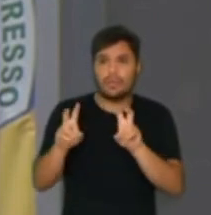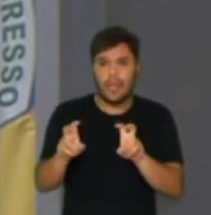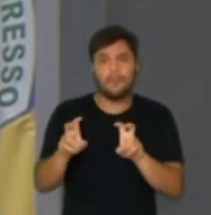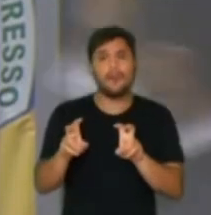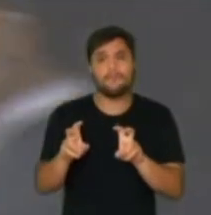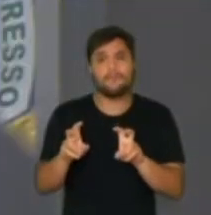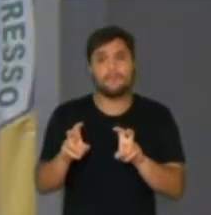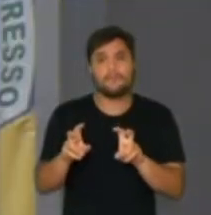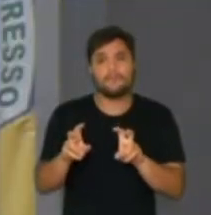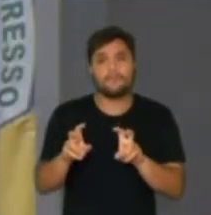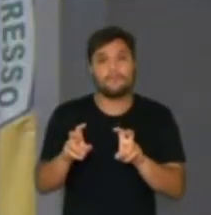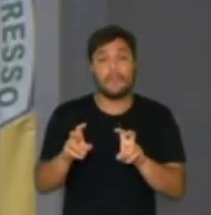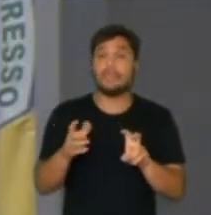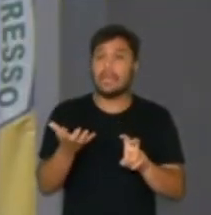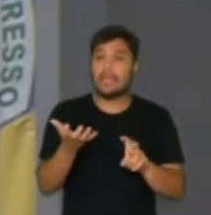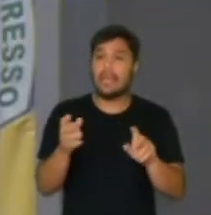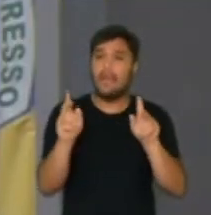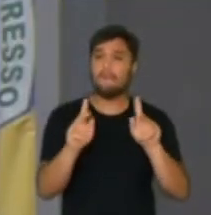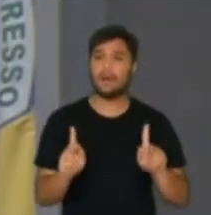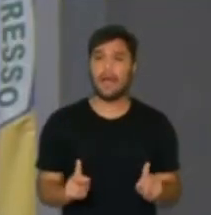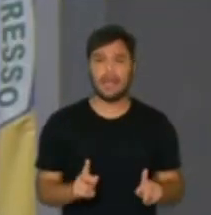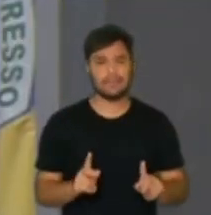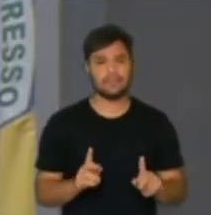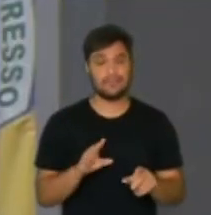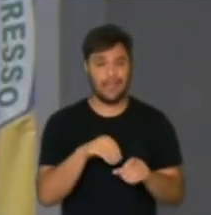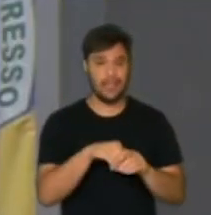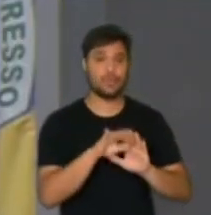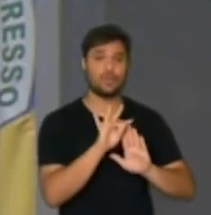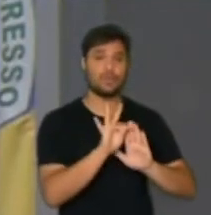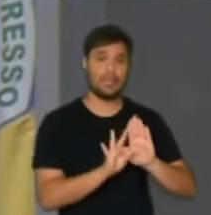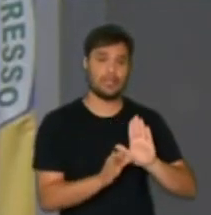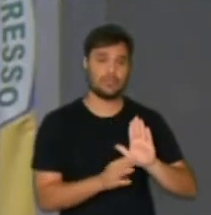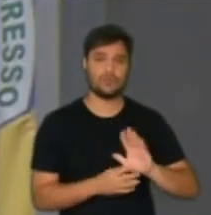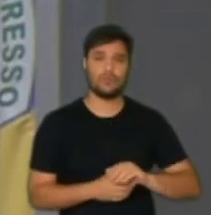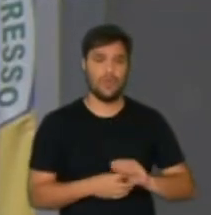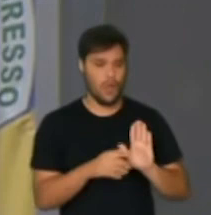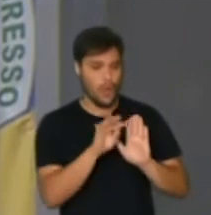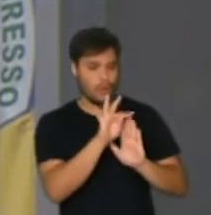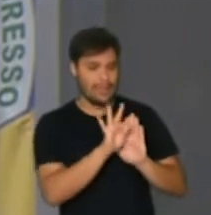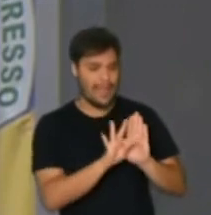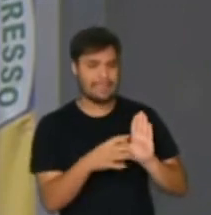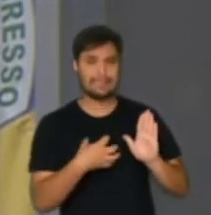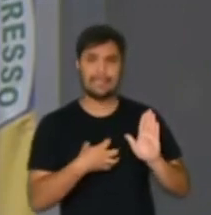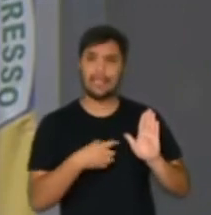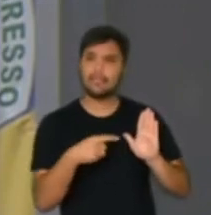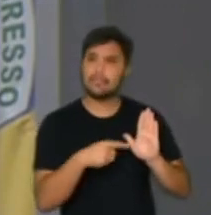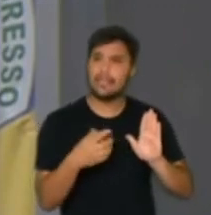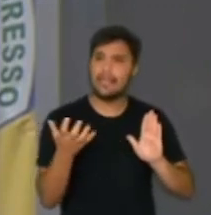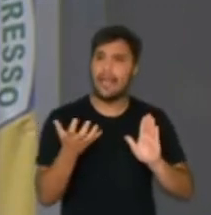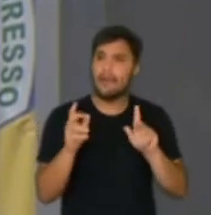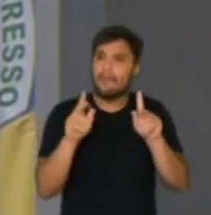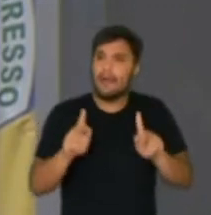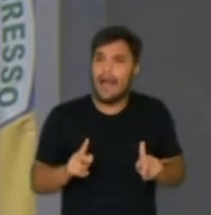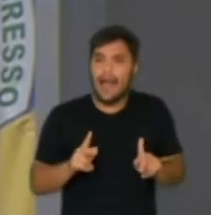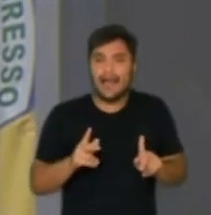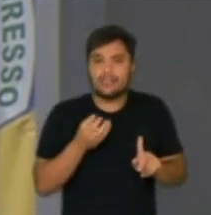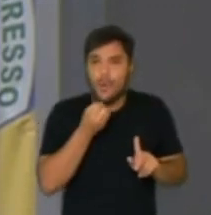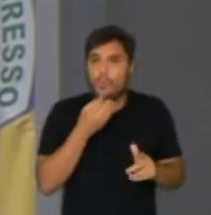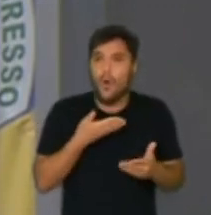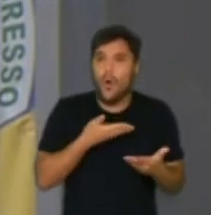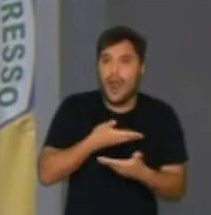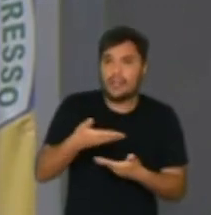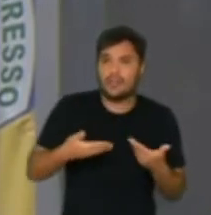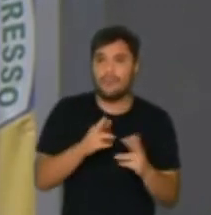postura de paz que existe na nota, pelo tom de paz, de pedido de harmonia entre os poderes.